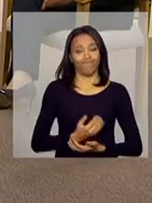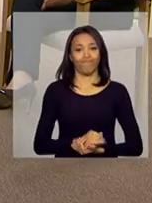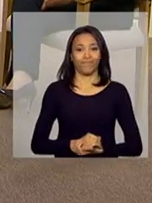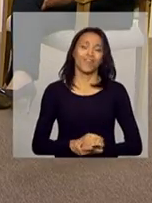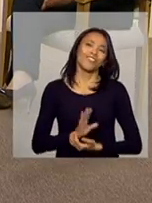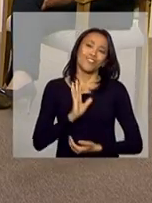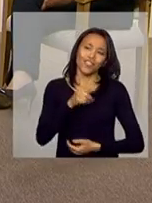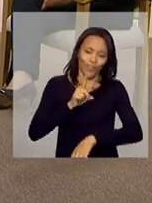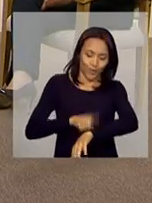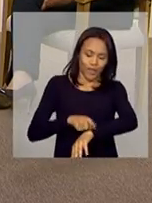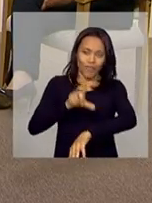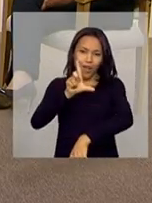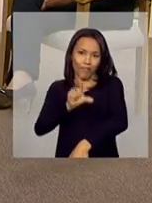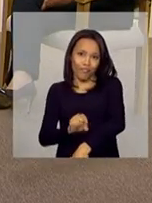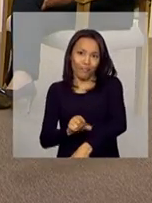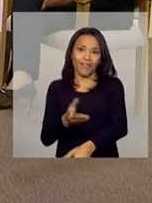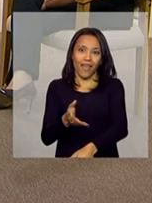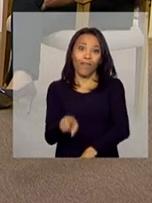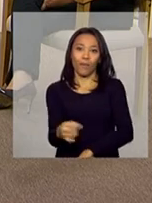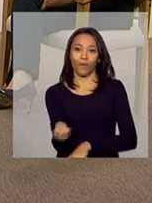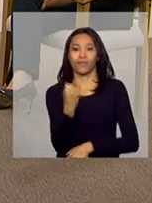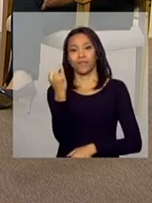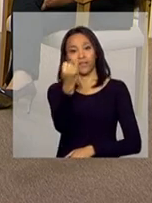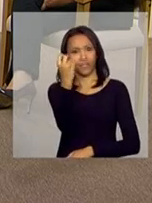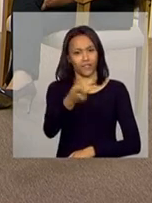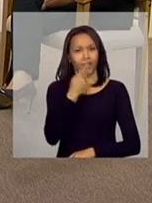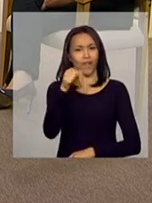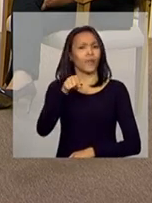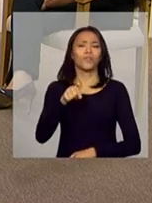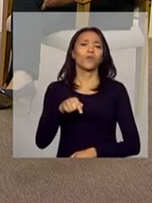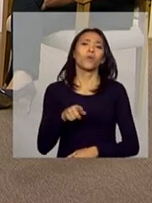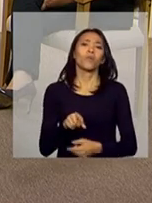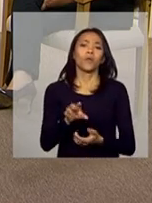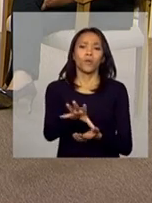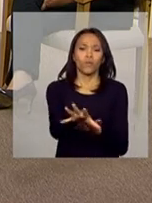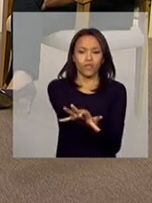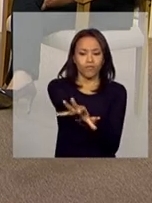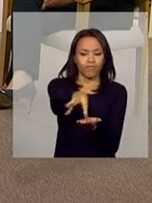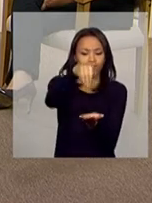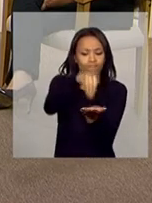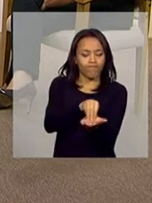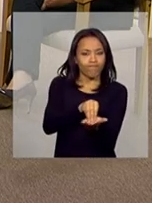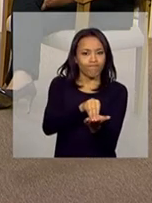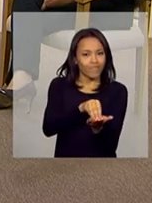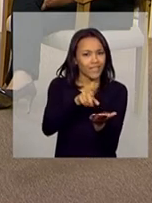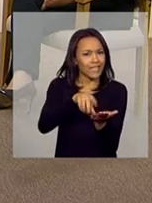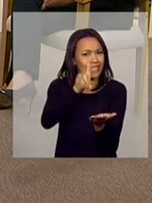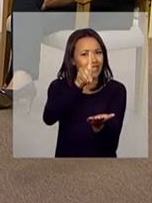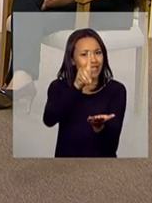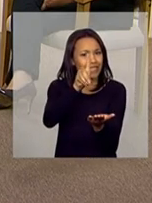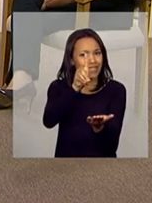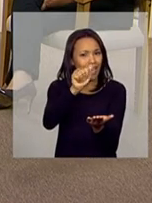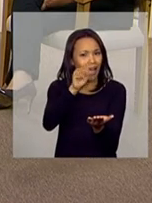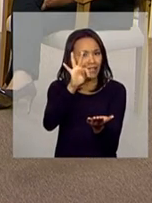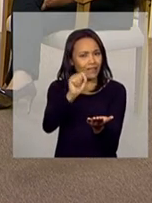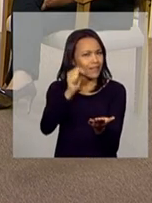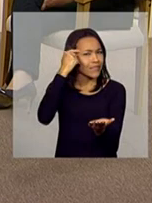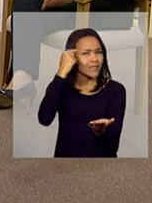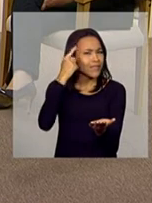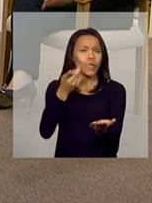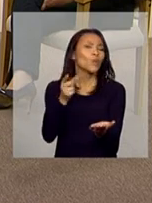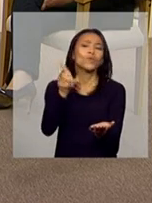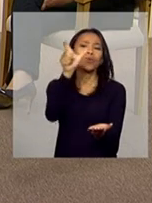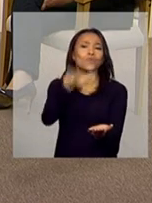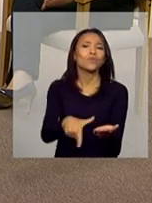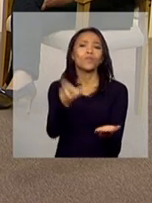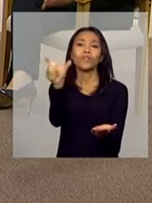está acabando o nosso tempo, eu acho super importante a gente falar aqui sobre o registro do acompanhamento. E ele tem data, né? A importância disso. Sim, Juliana,